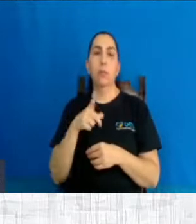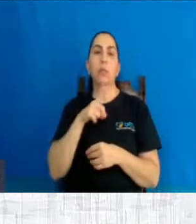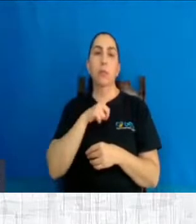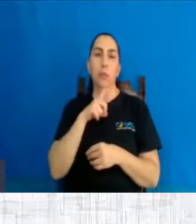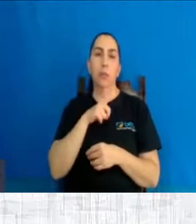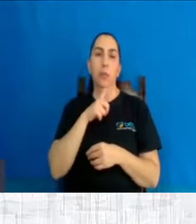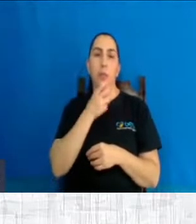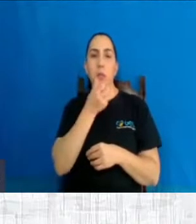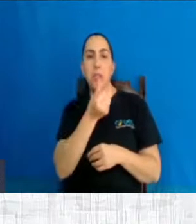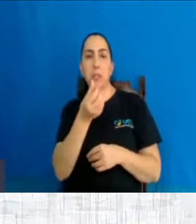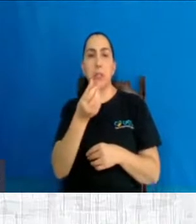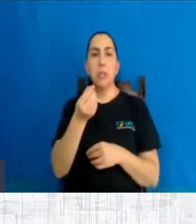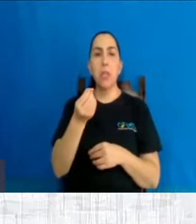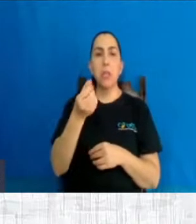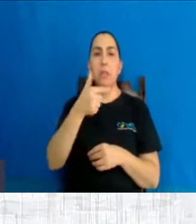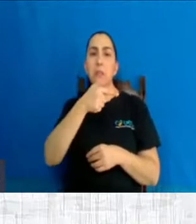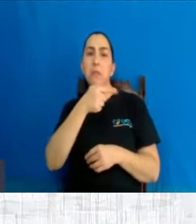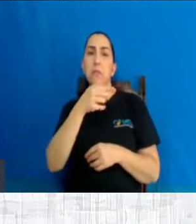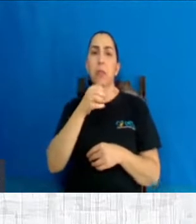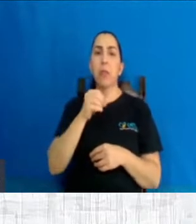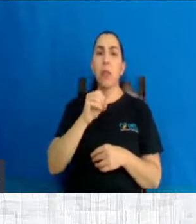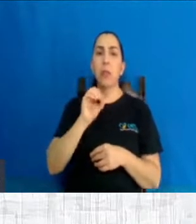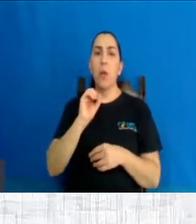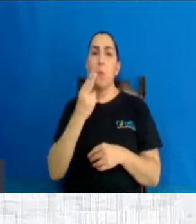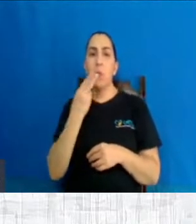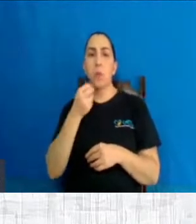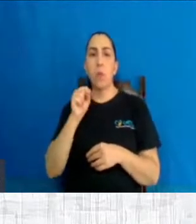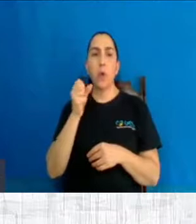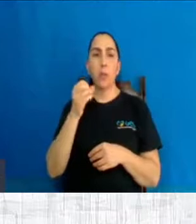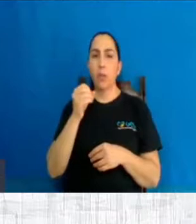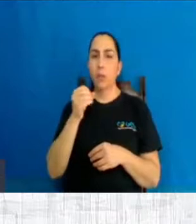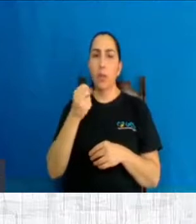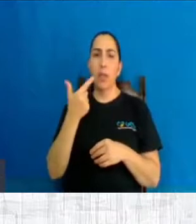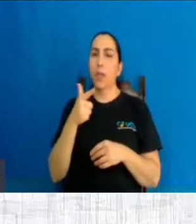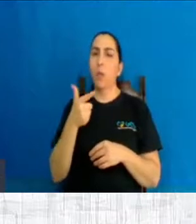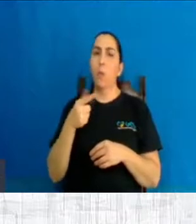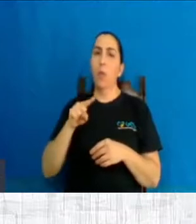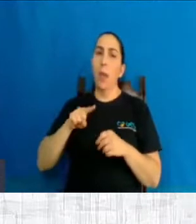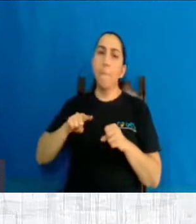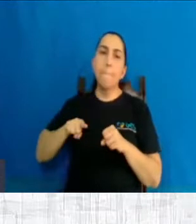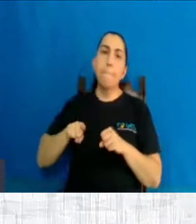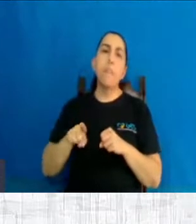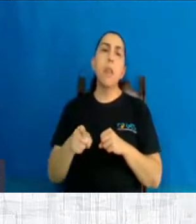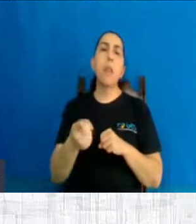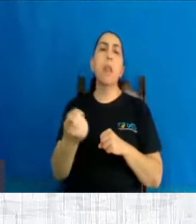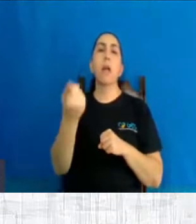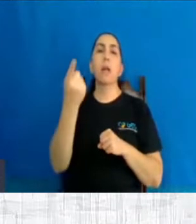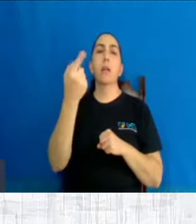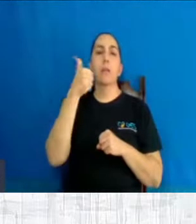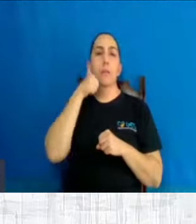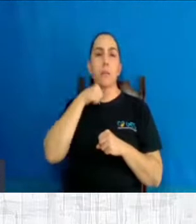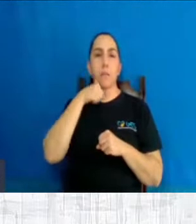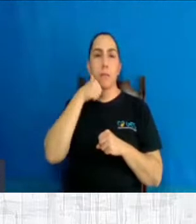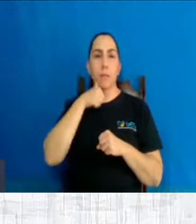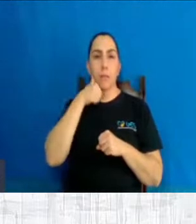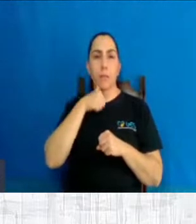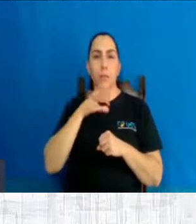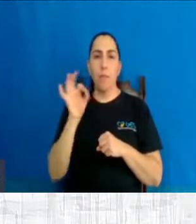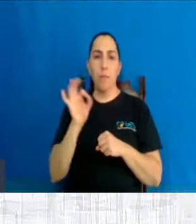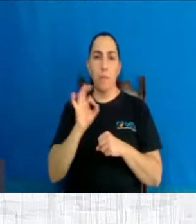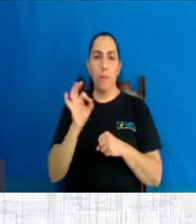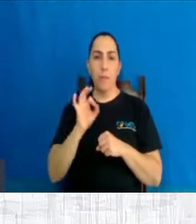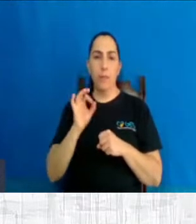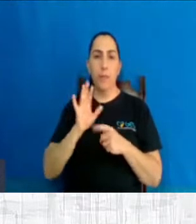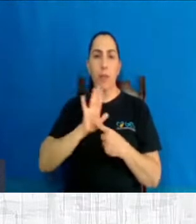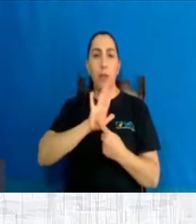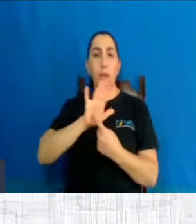seja 60, 70, 80, não são milhares de mulheres, como é divulgado para legalizar. Aqui tem a